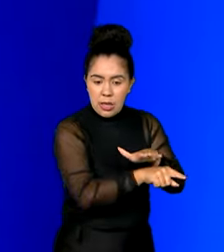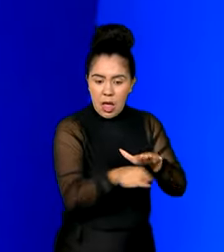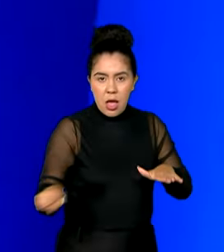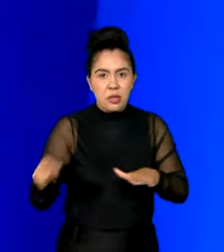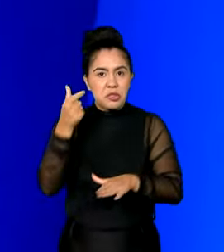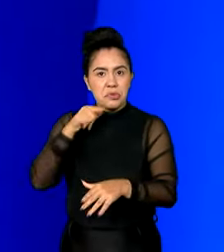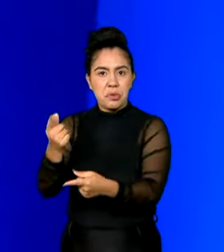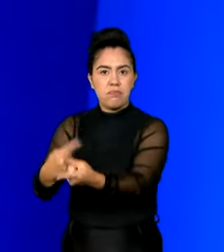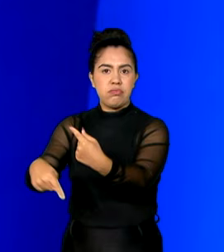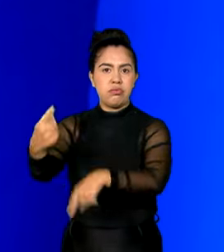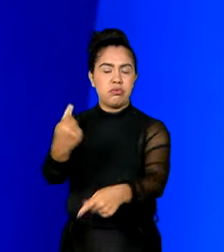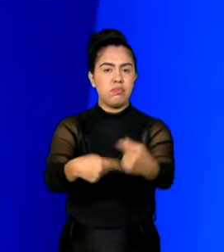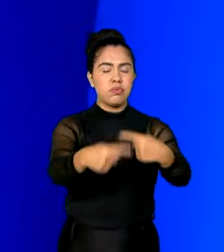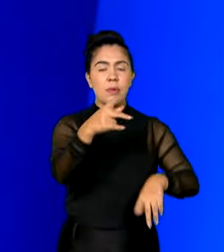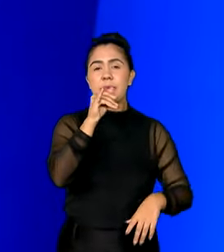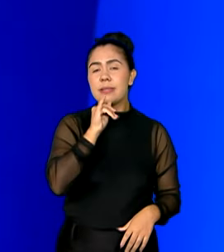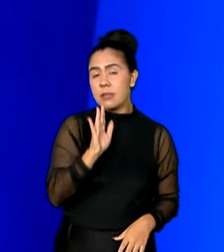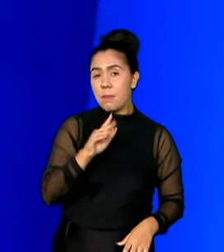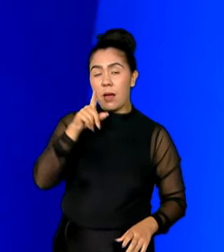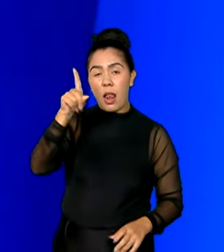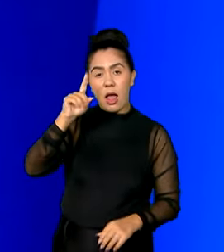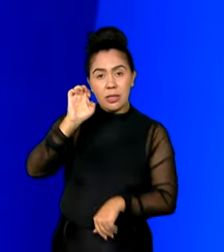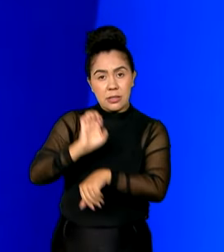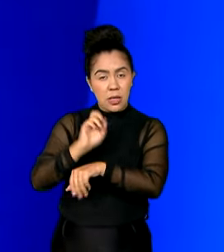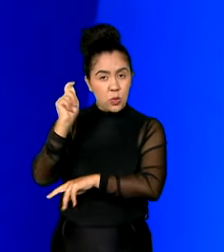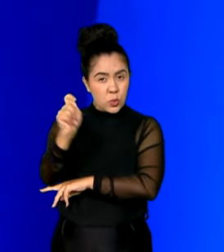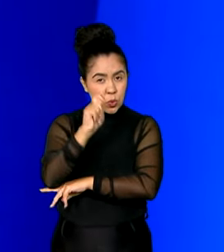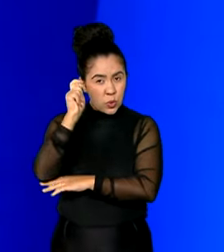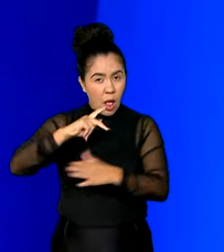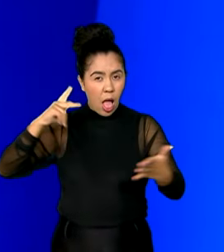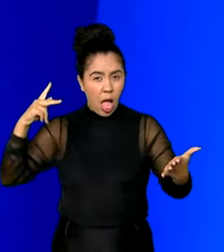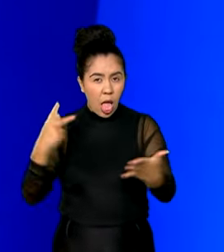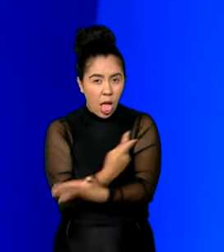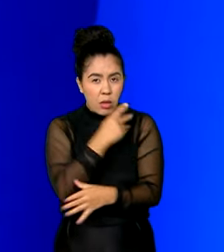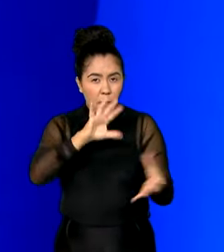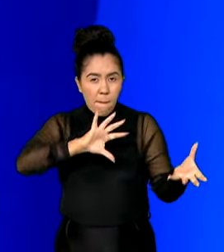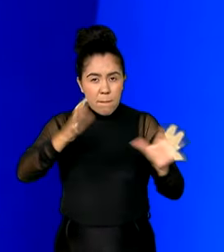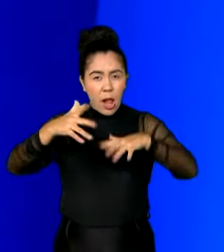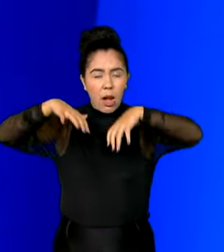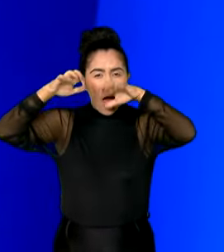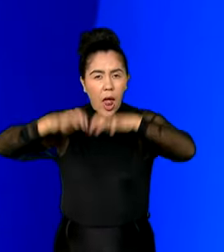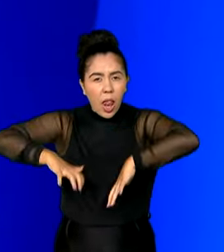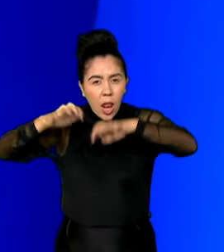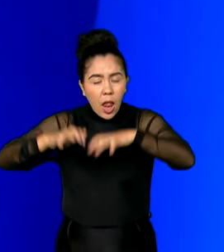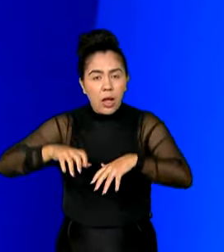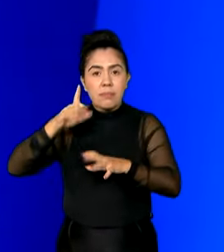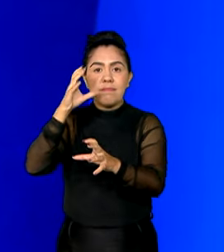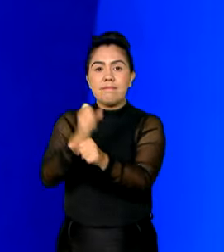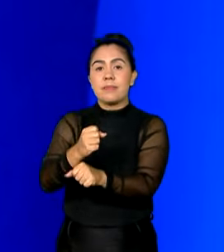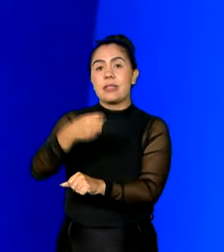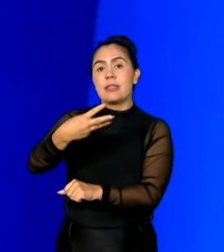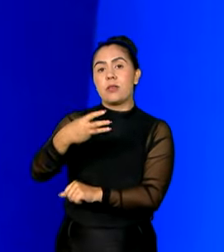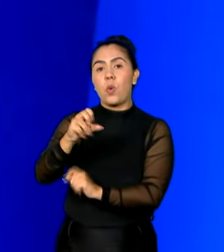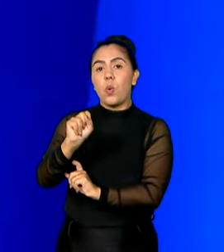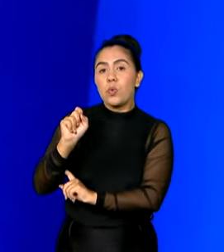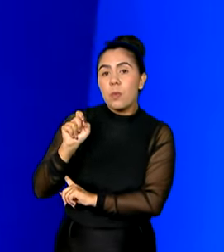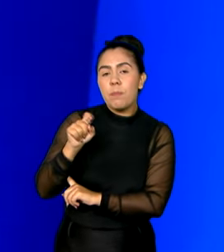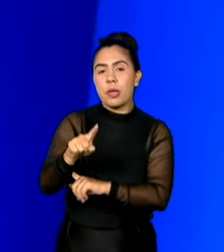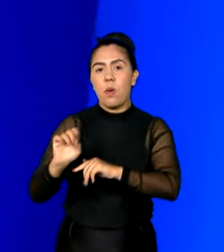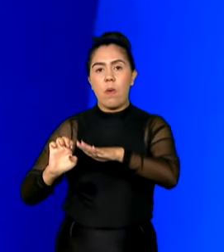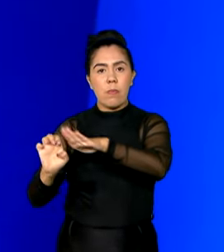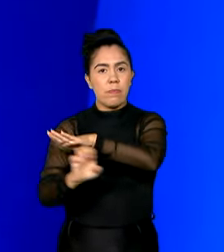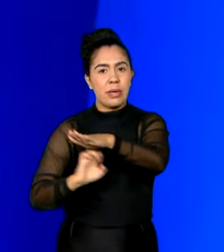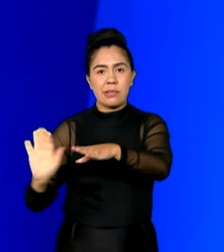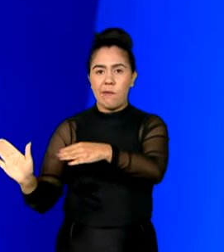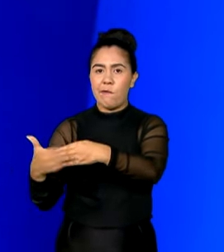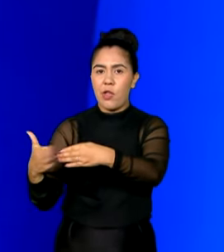Só para você ter uma ideia, no Rio Grande do Sul, desde aquela catástrofe do Rio Grande do Sul, 38 mil empresas fecharam seus